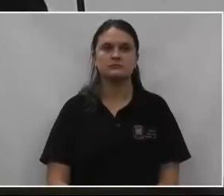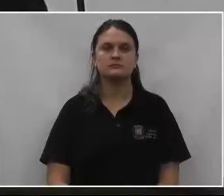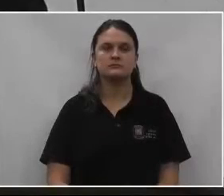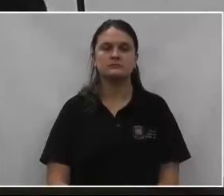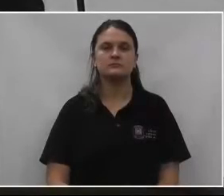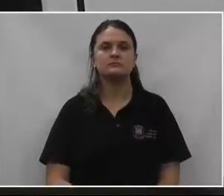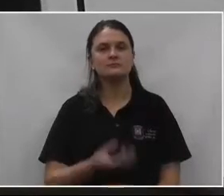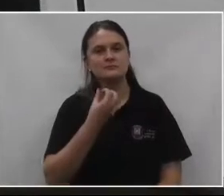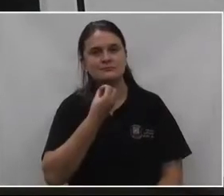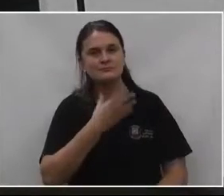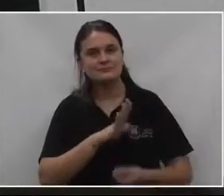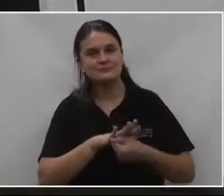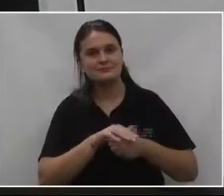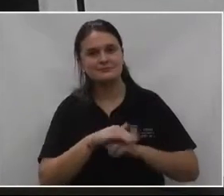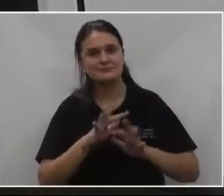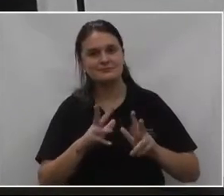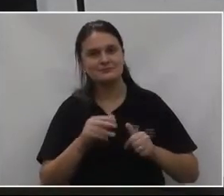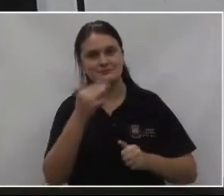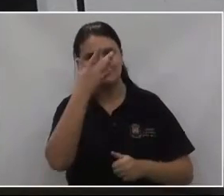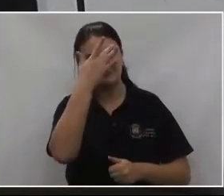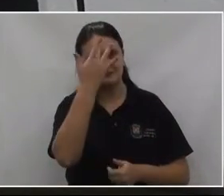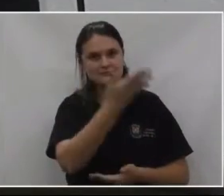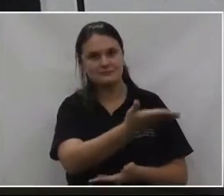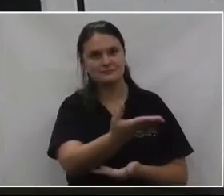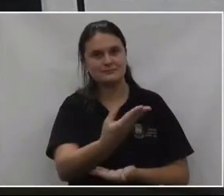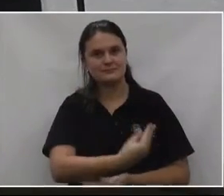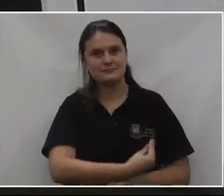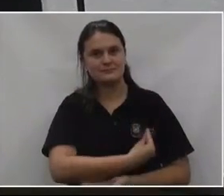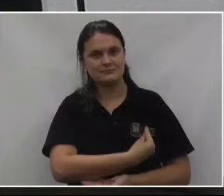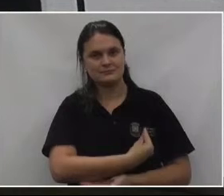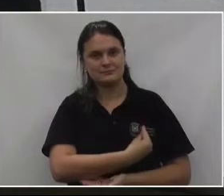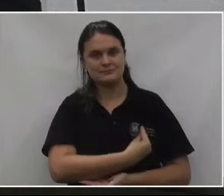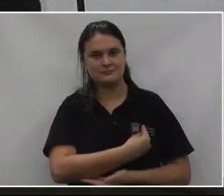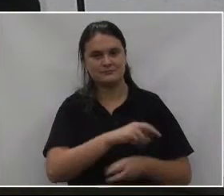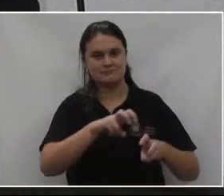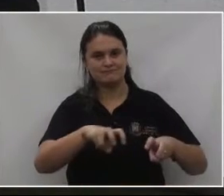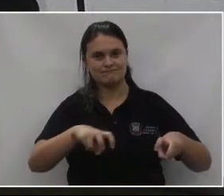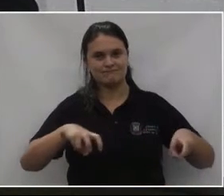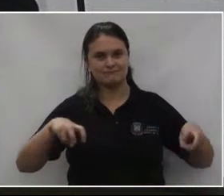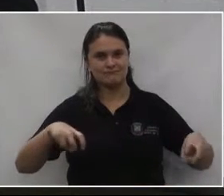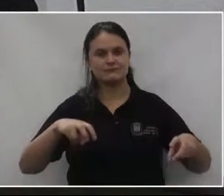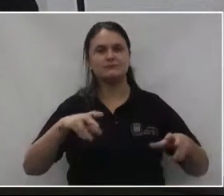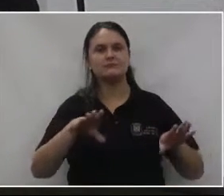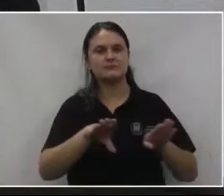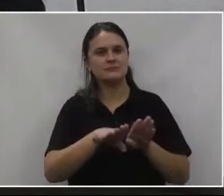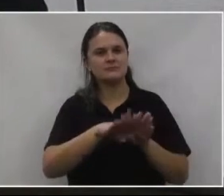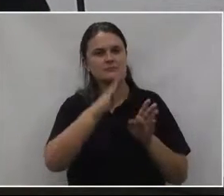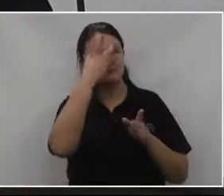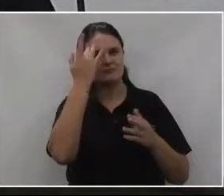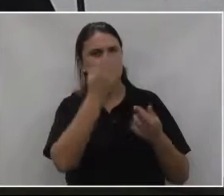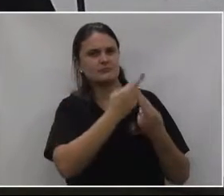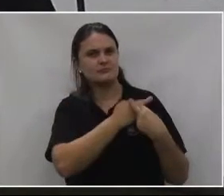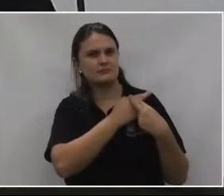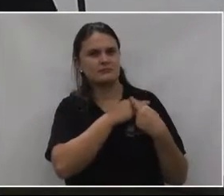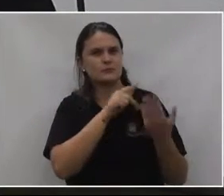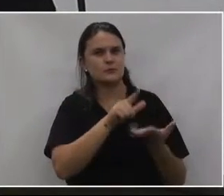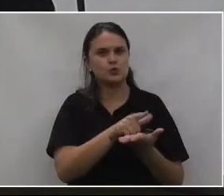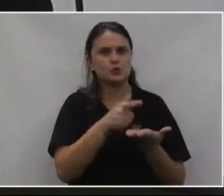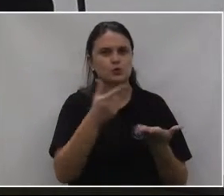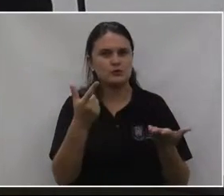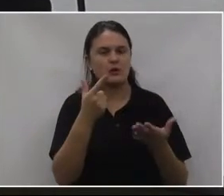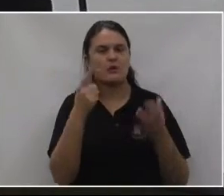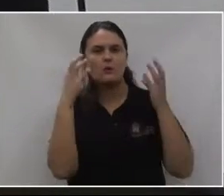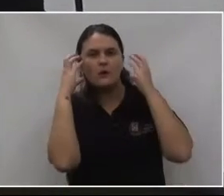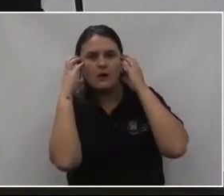Boa noite a todos, público presente, imprensa, falada, escrita, internautas, colegas vereadores,